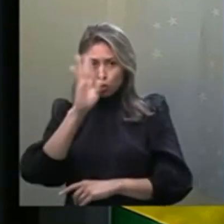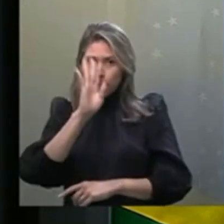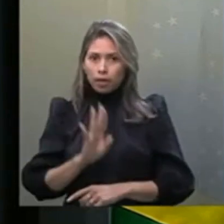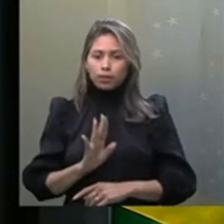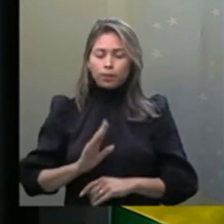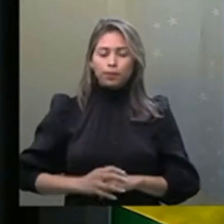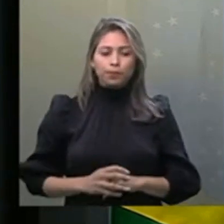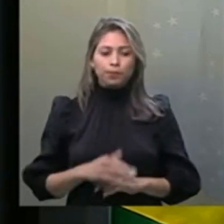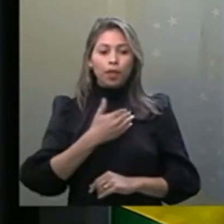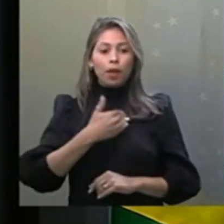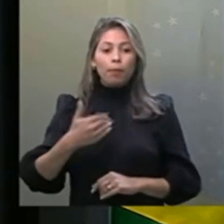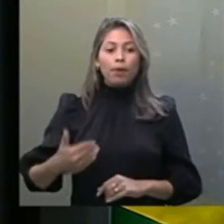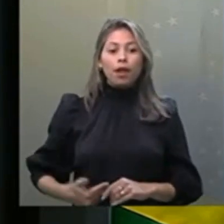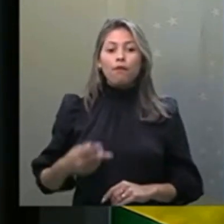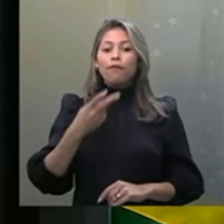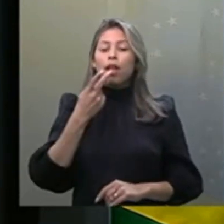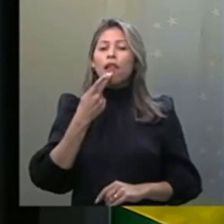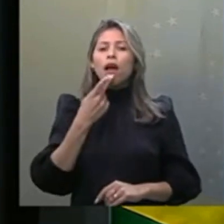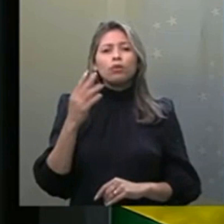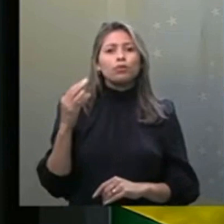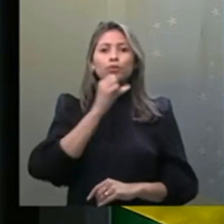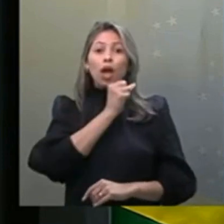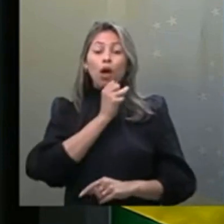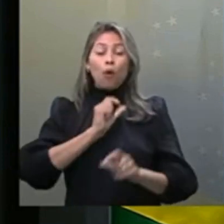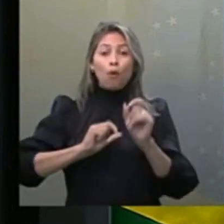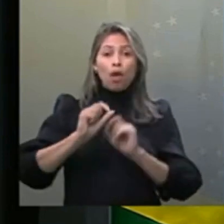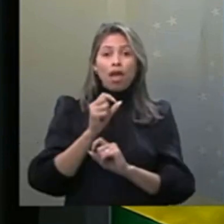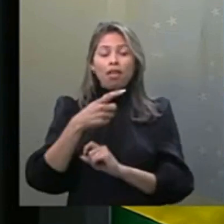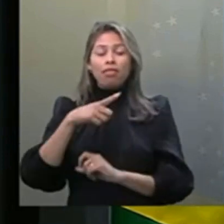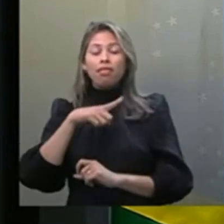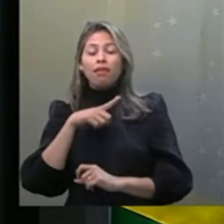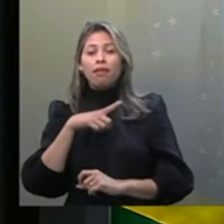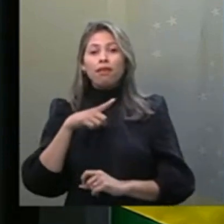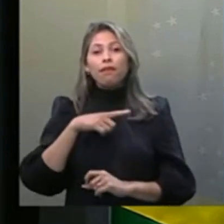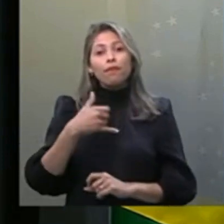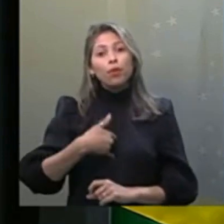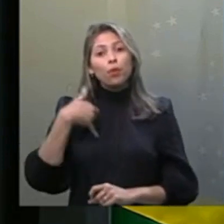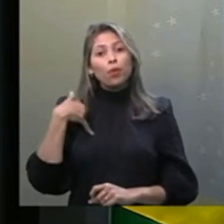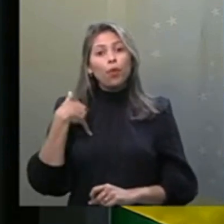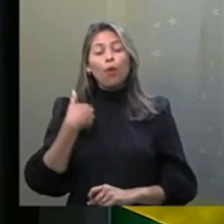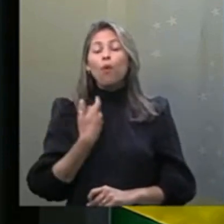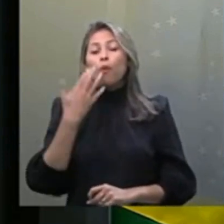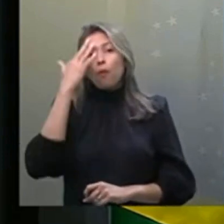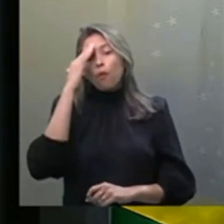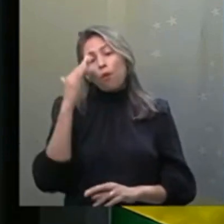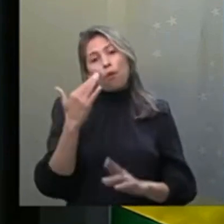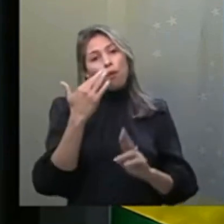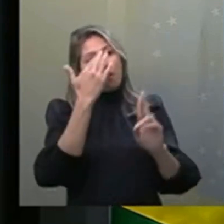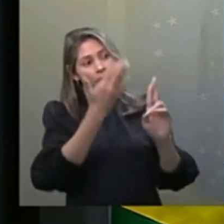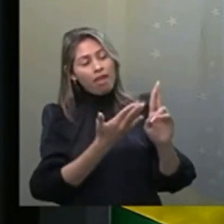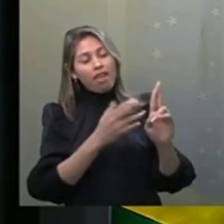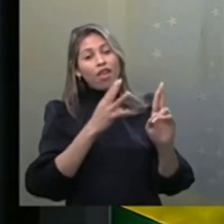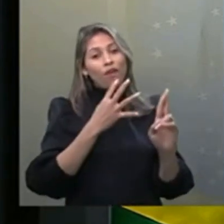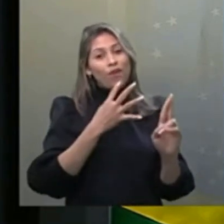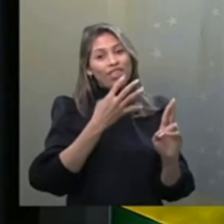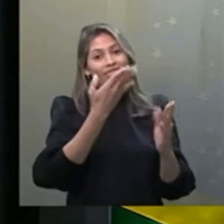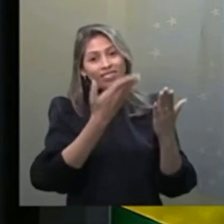presidente, eu queria falar rapidamente que eu tive a honra de conhecer, de ir na sede